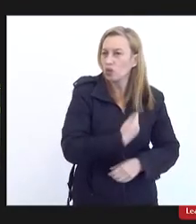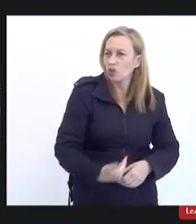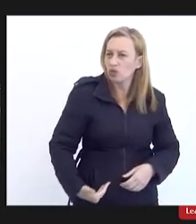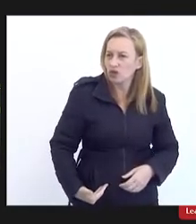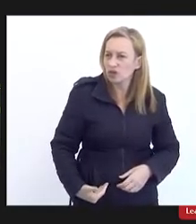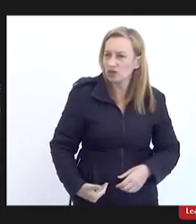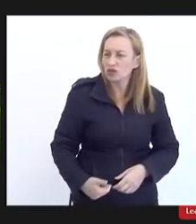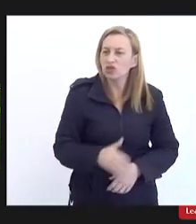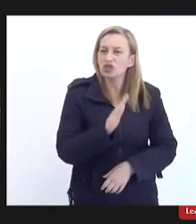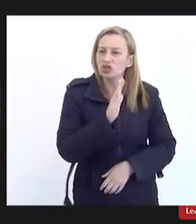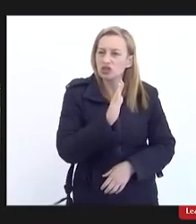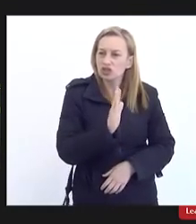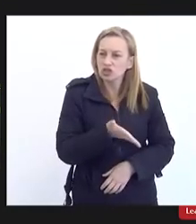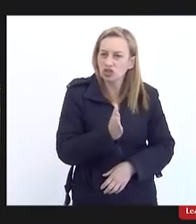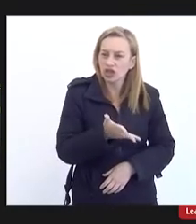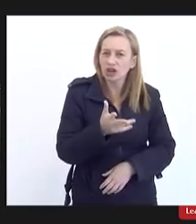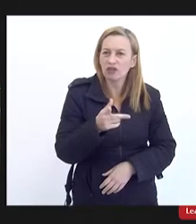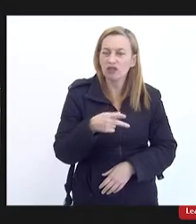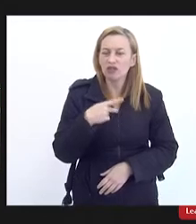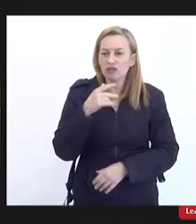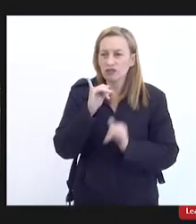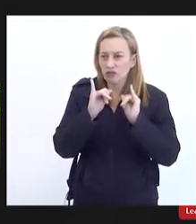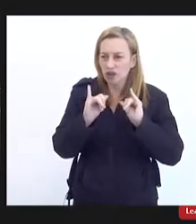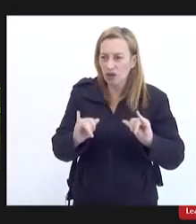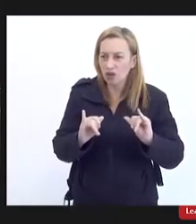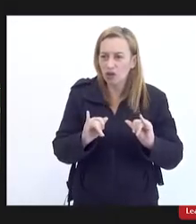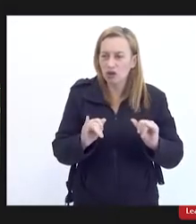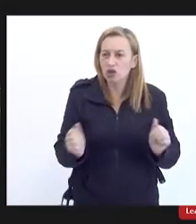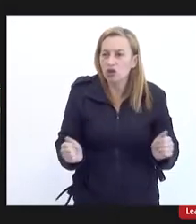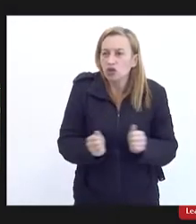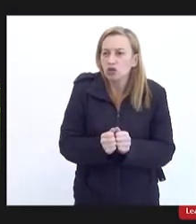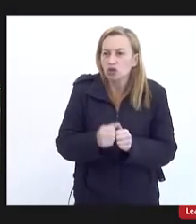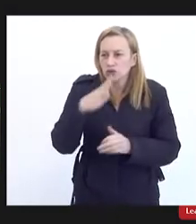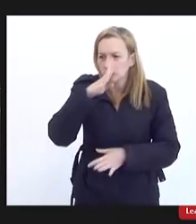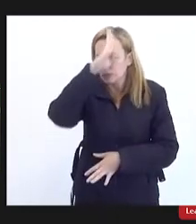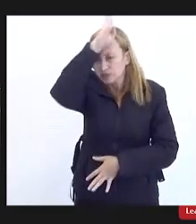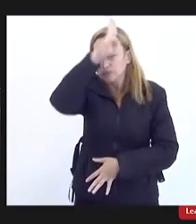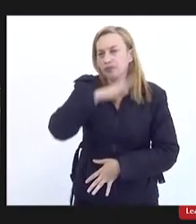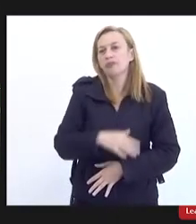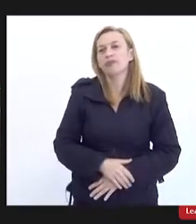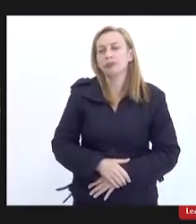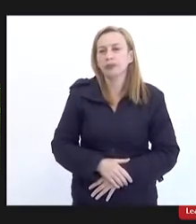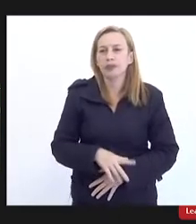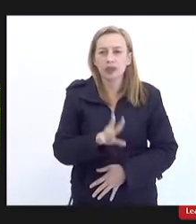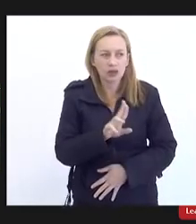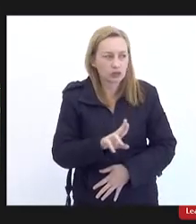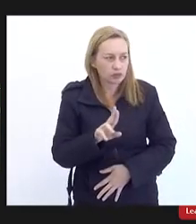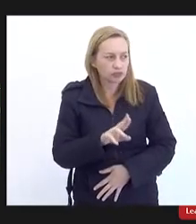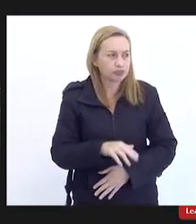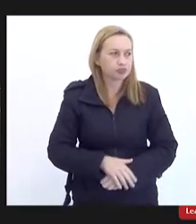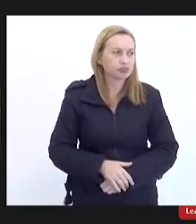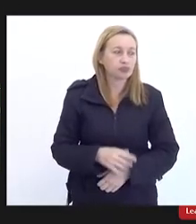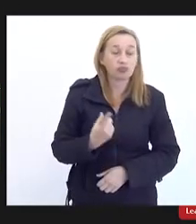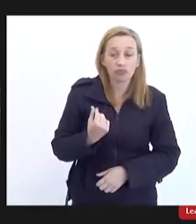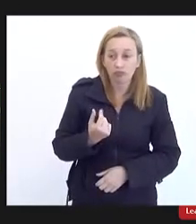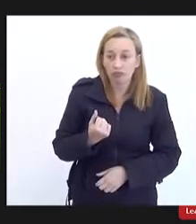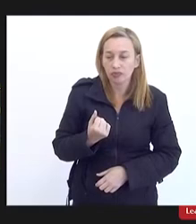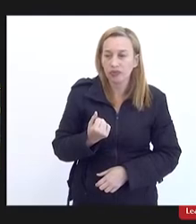que já se autodeclarou aliado do governo Bolsonaro então estão usando o dinheiro público para